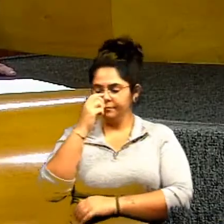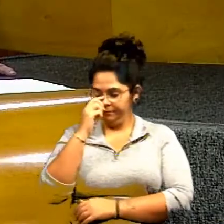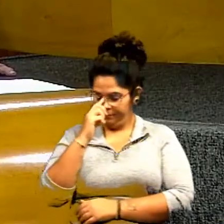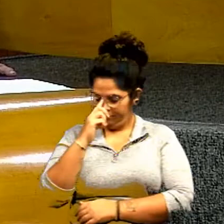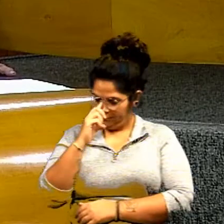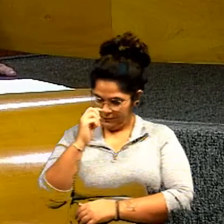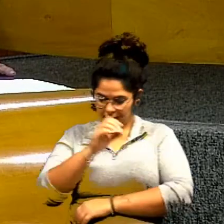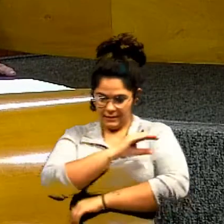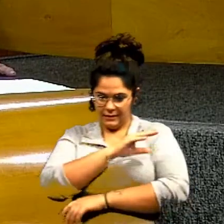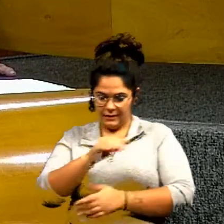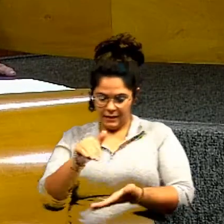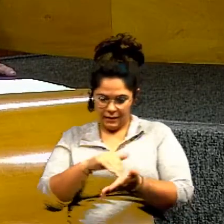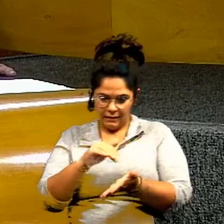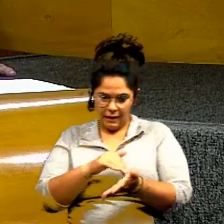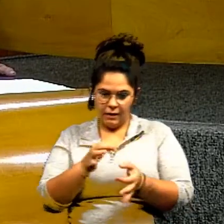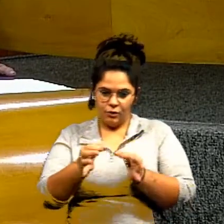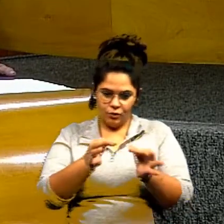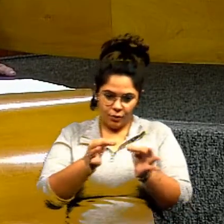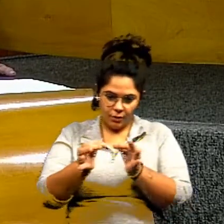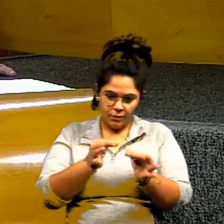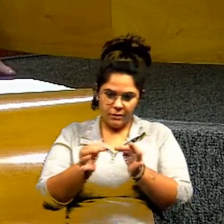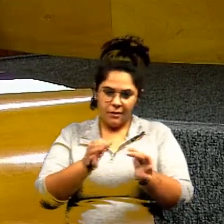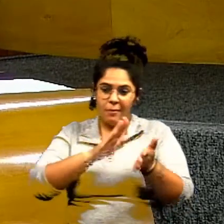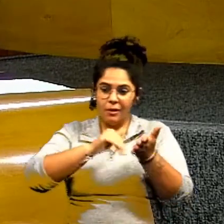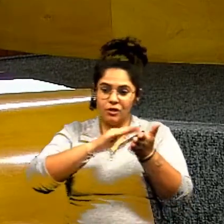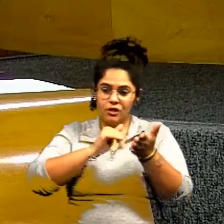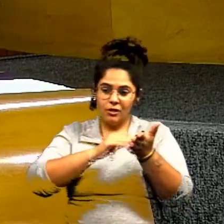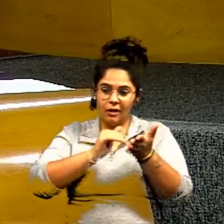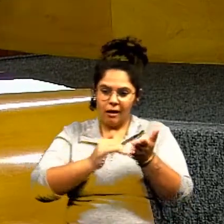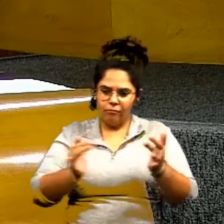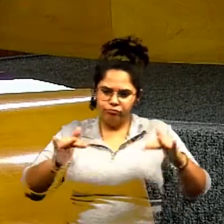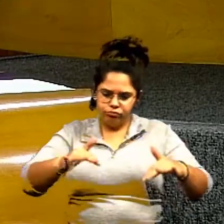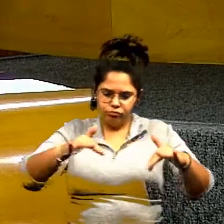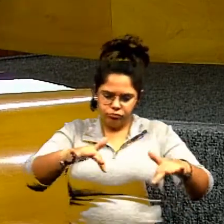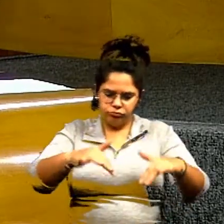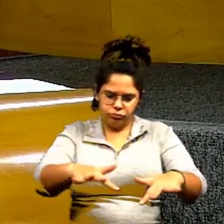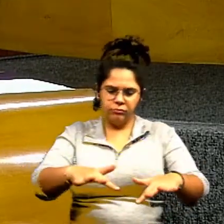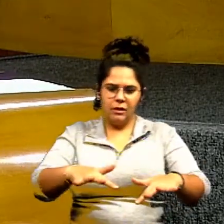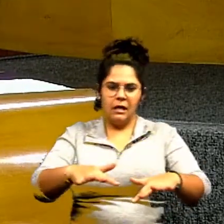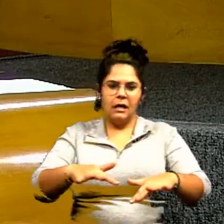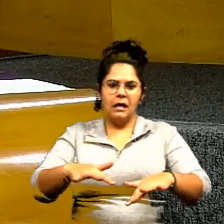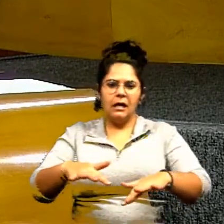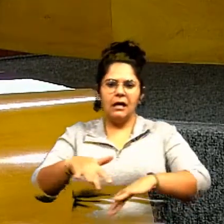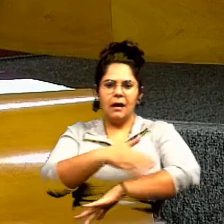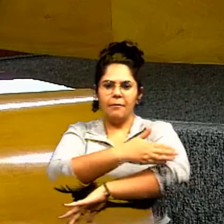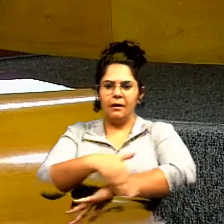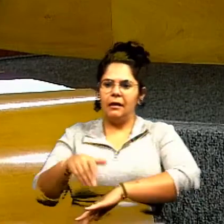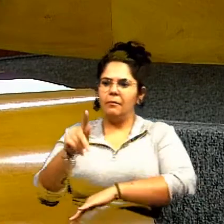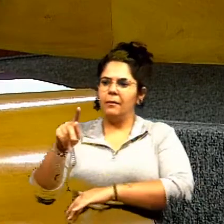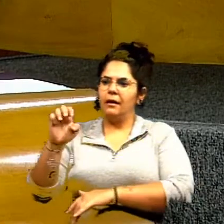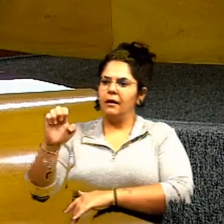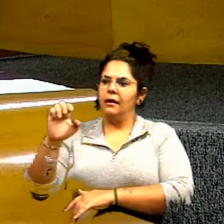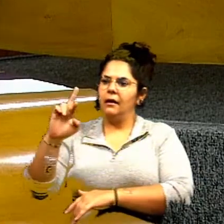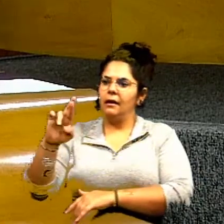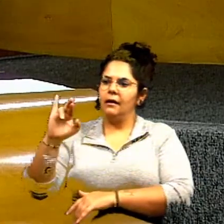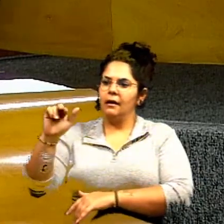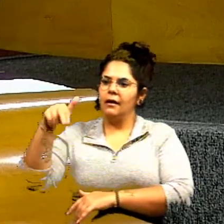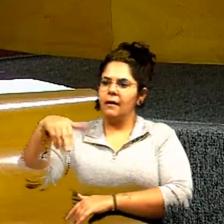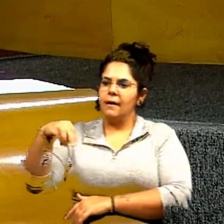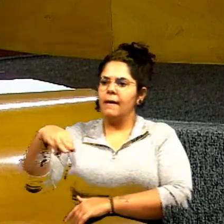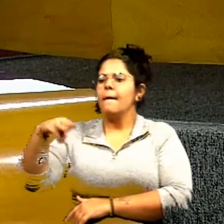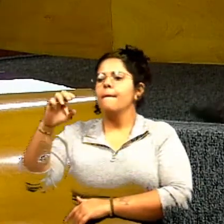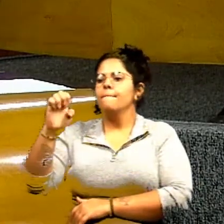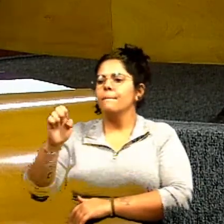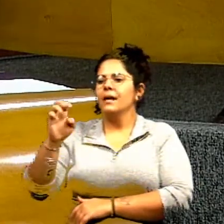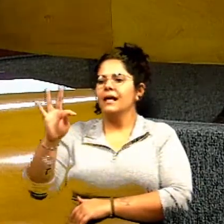Planejamento para retirar aquela invasão e deixar a Avenida Perimental seguir o seu leito. A